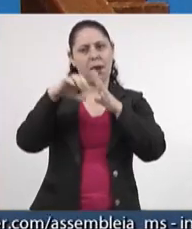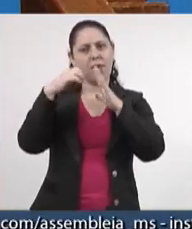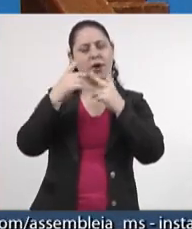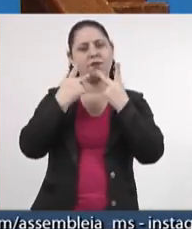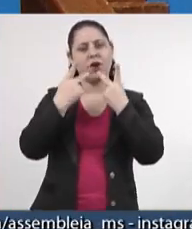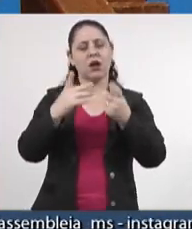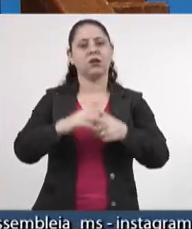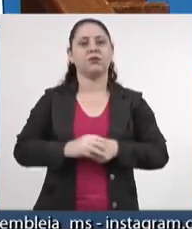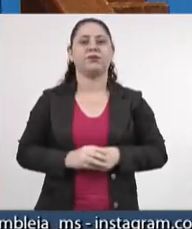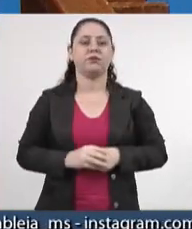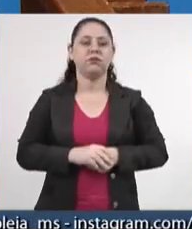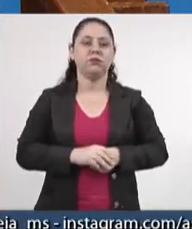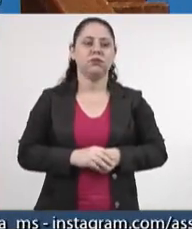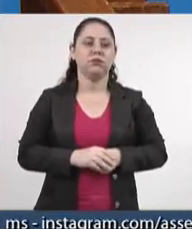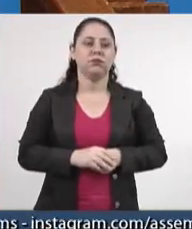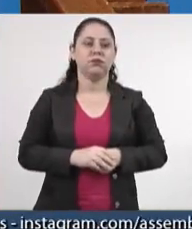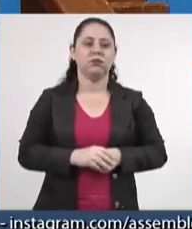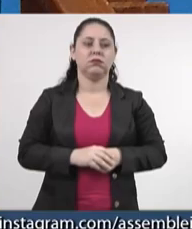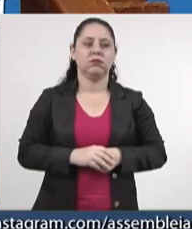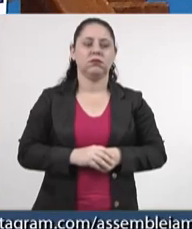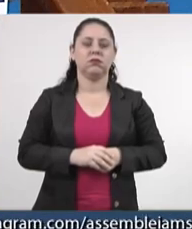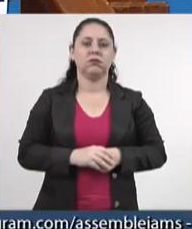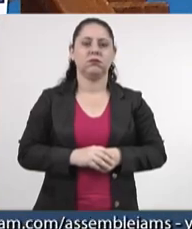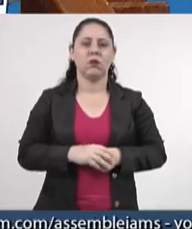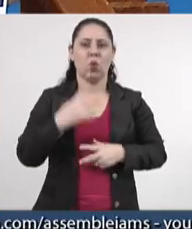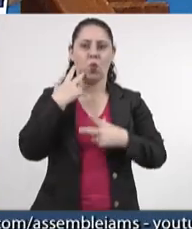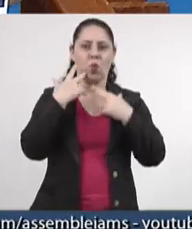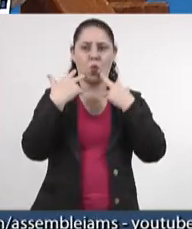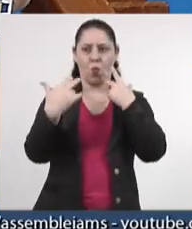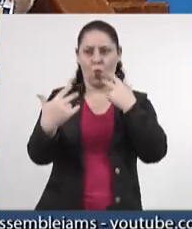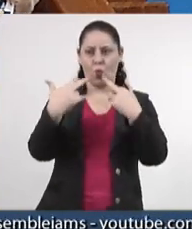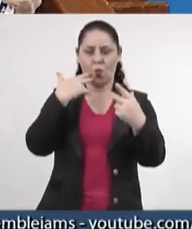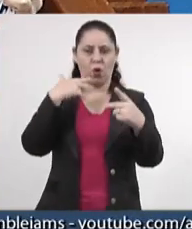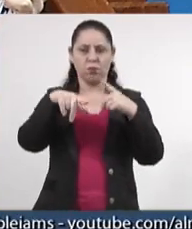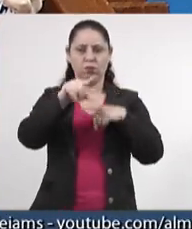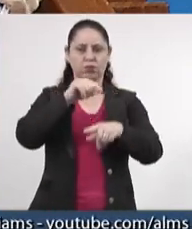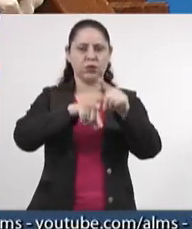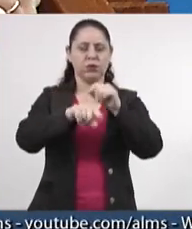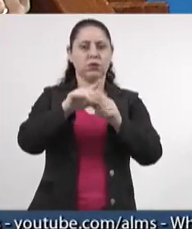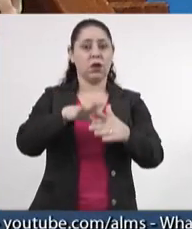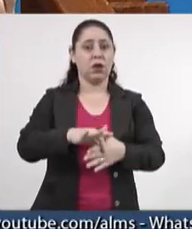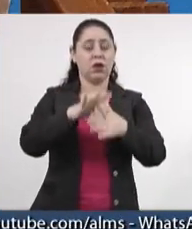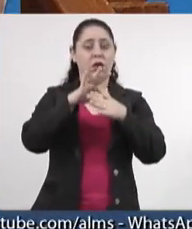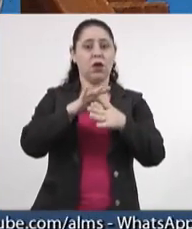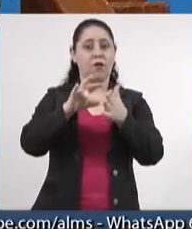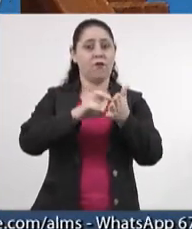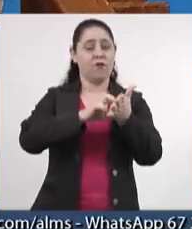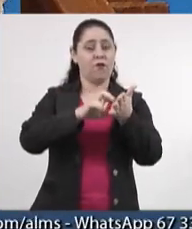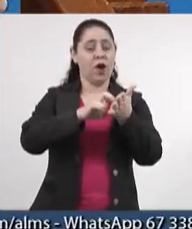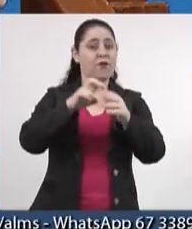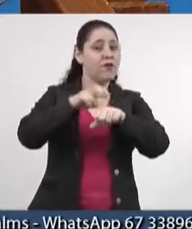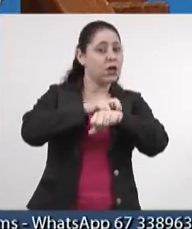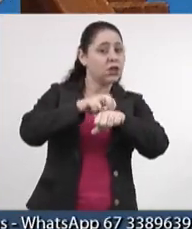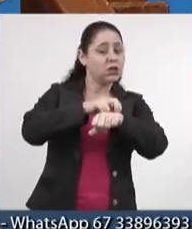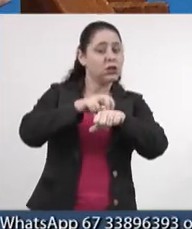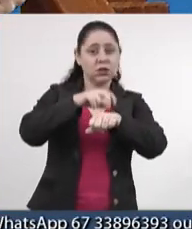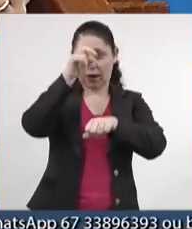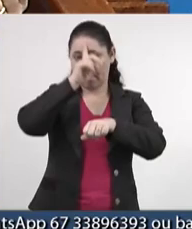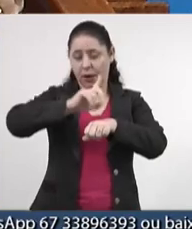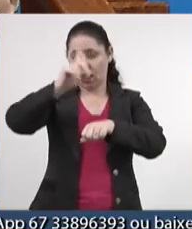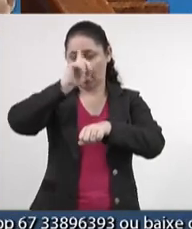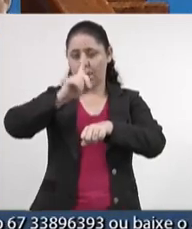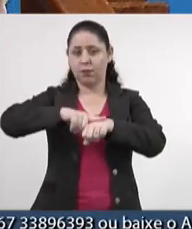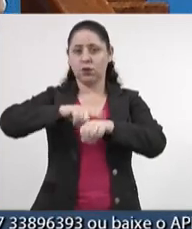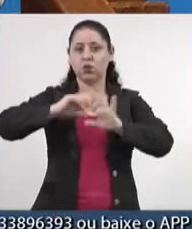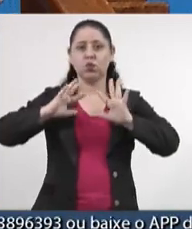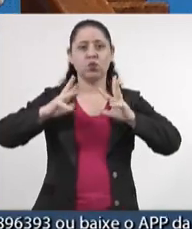falam. A composição de cores que foram escolhidas aqui dá destaque ao verde e amarelo a todo momento,